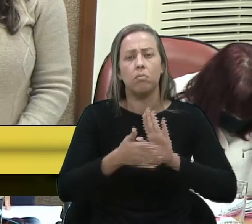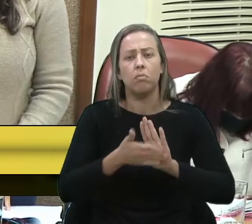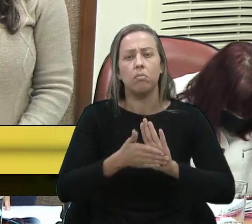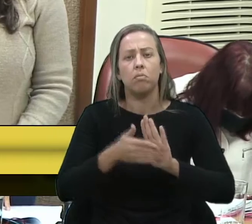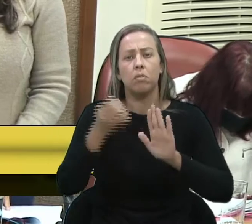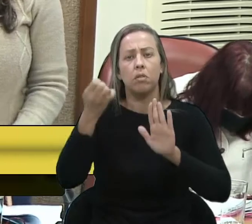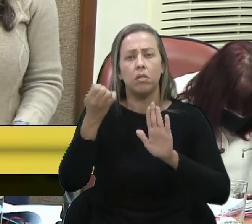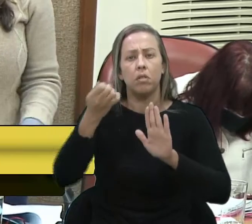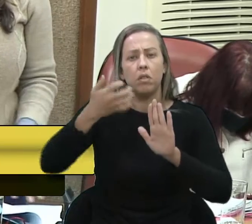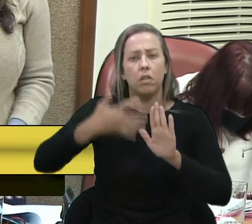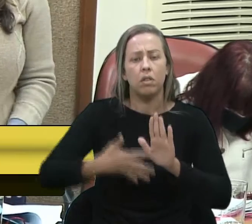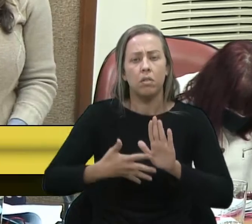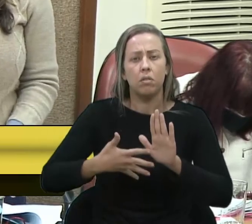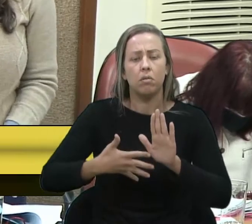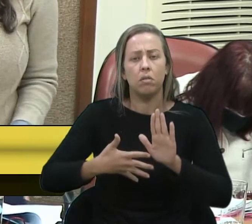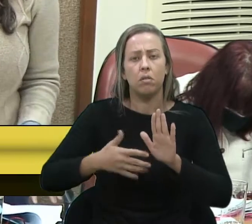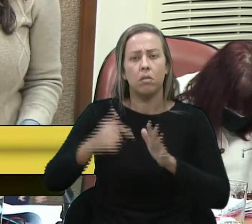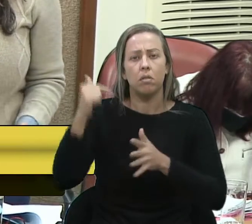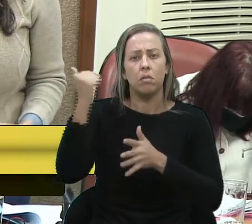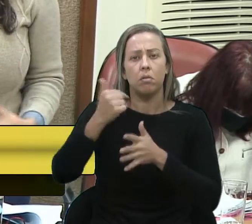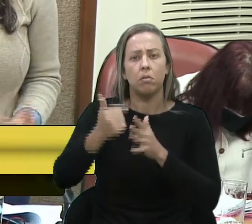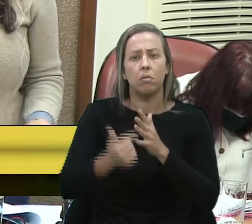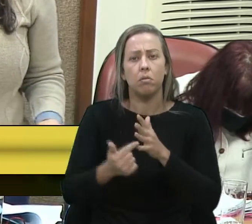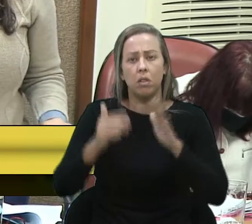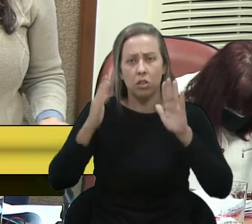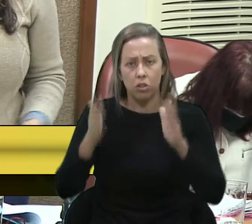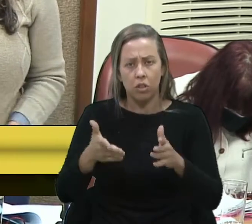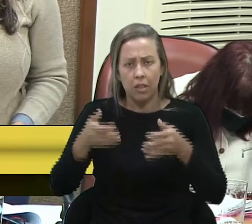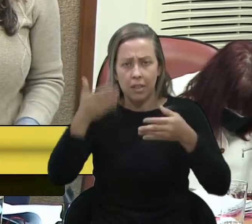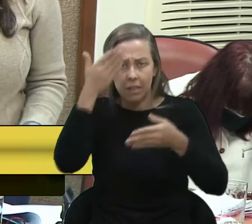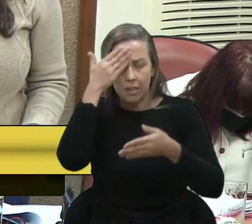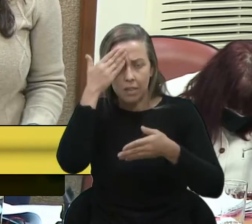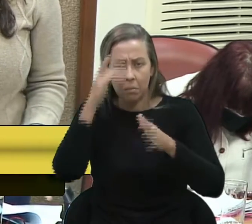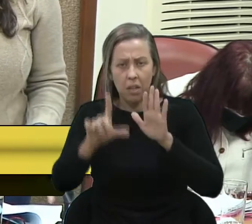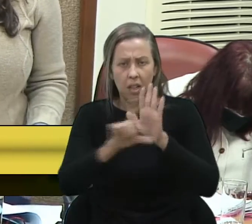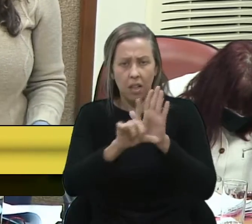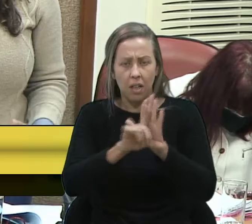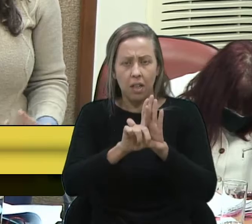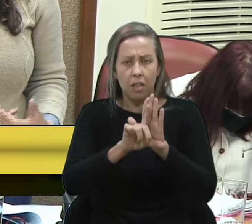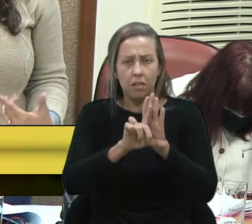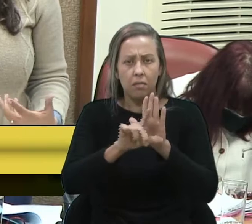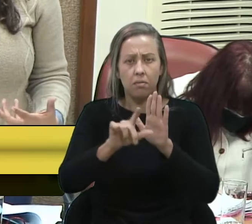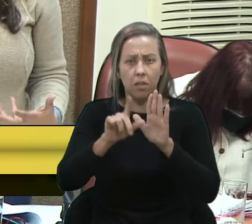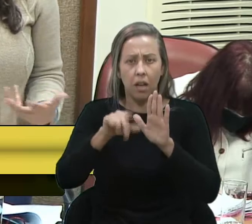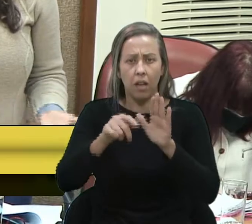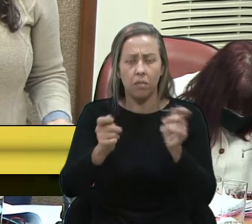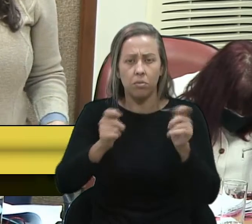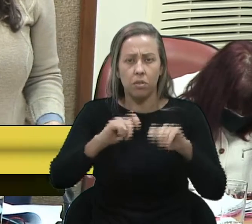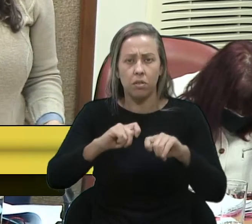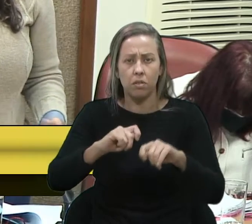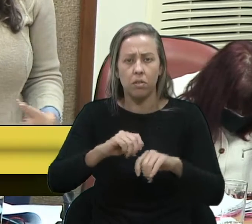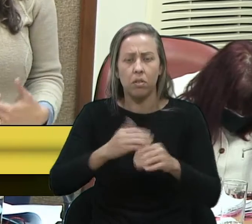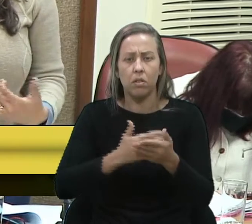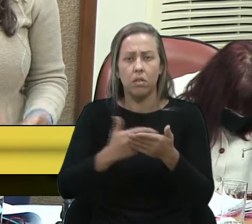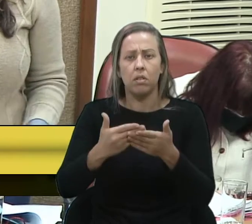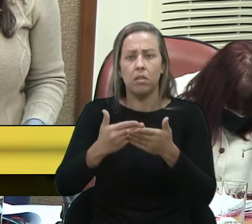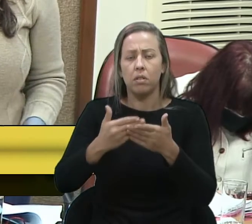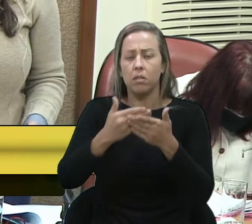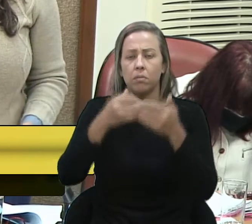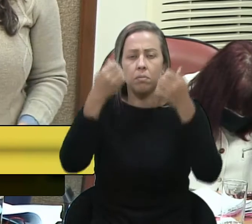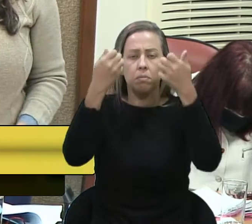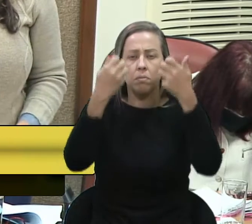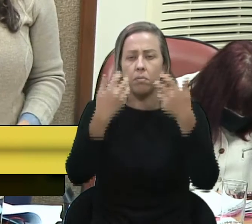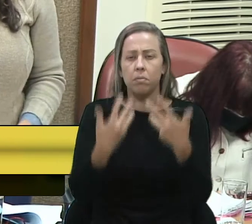alguns pontos que já são previstos em legislação nacional, mesmo em jurisprudência,